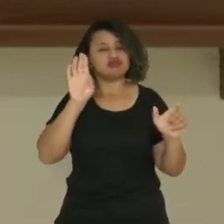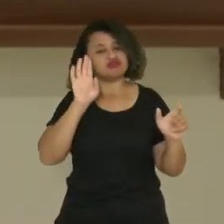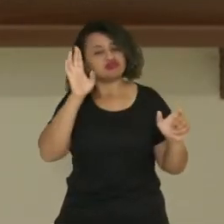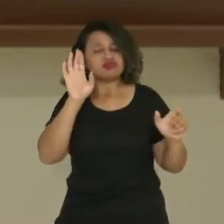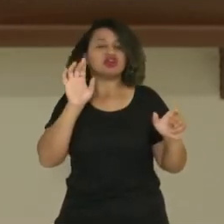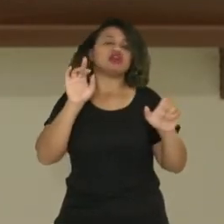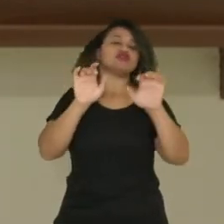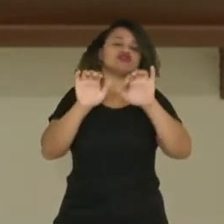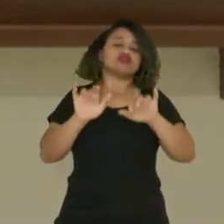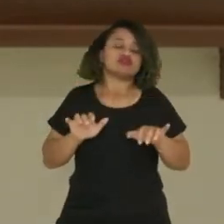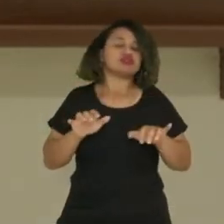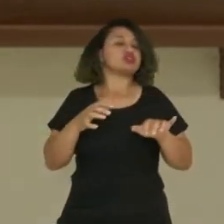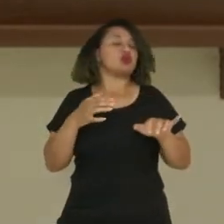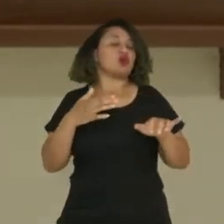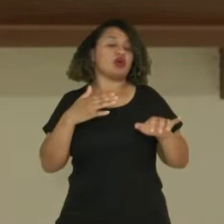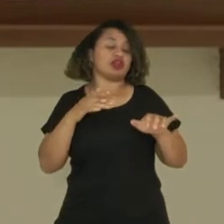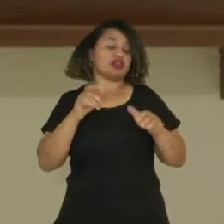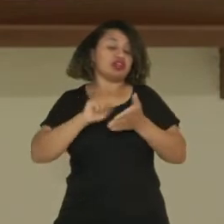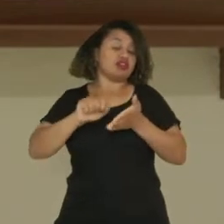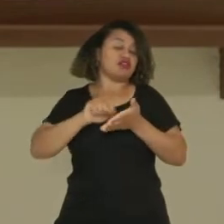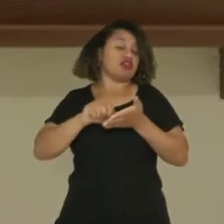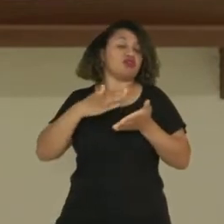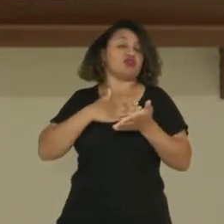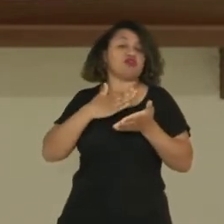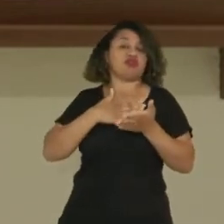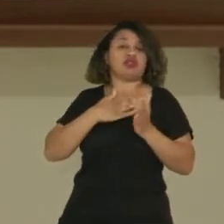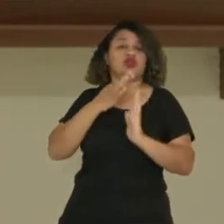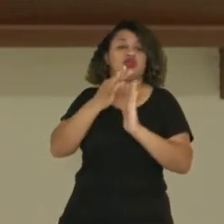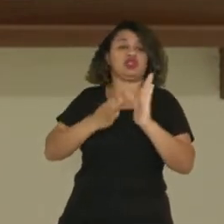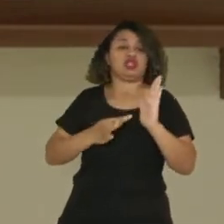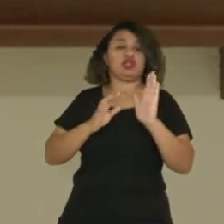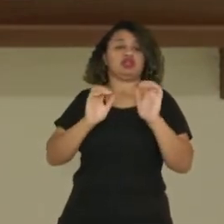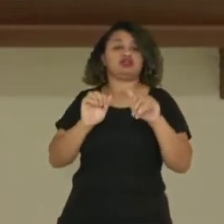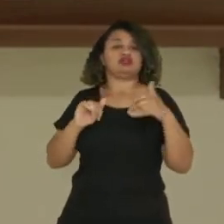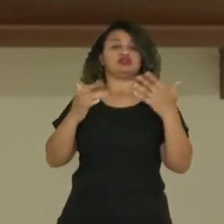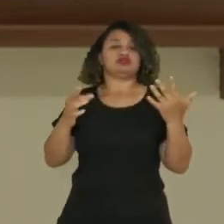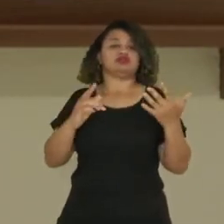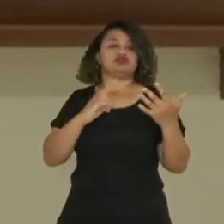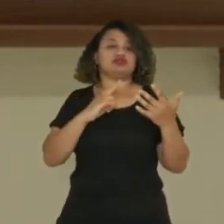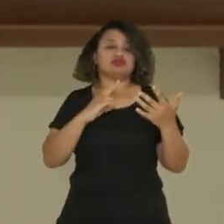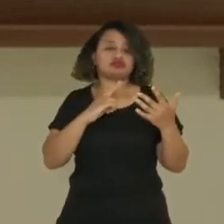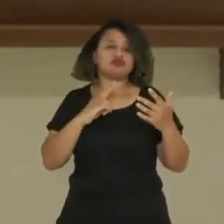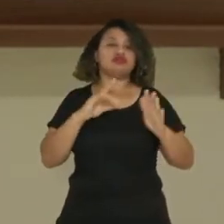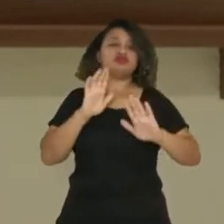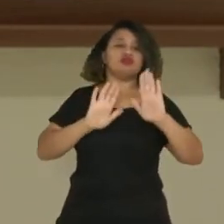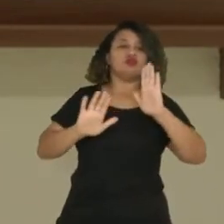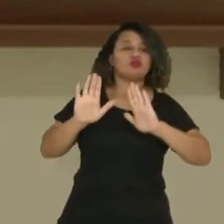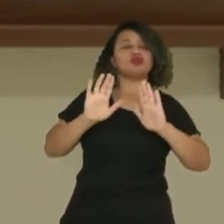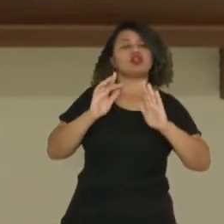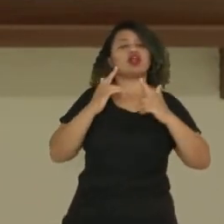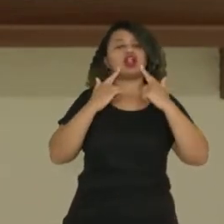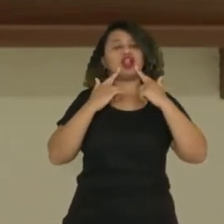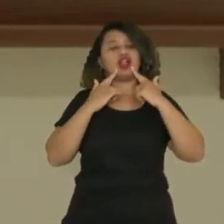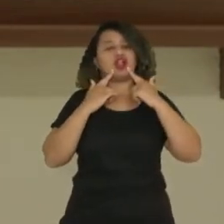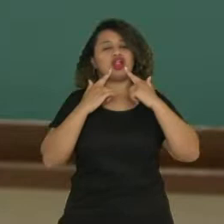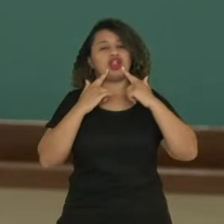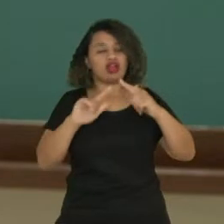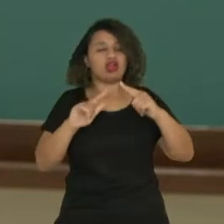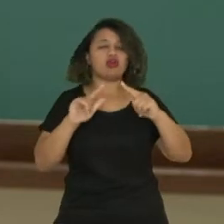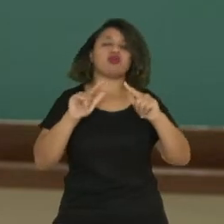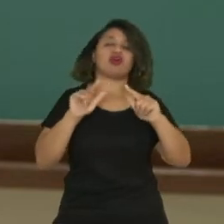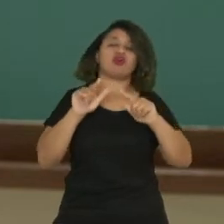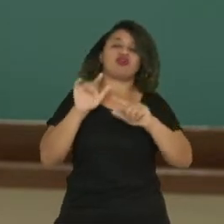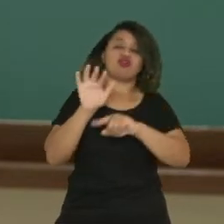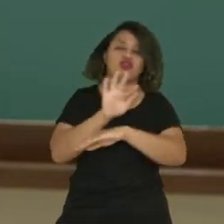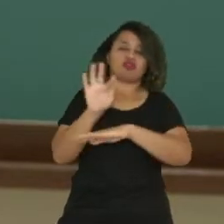redigindo o meu novo texto. Com isso, eu tenho o cuidado com a linguagem formal e com